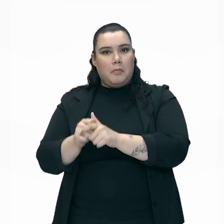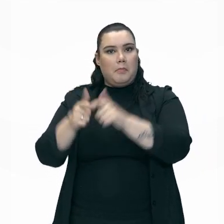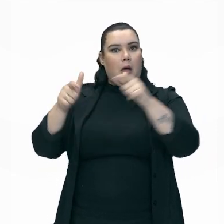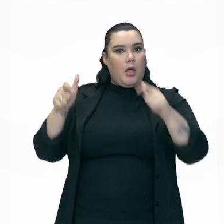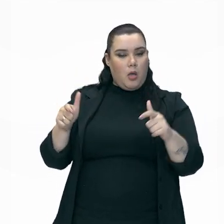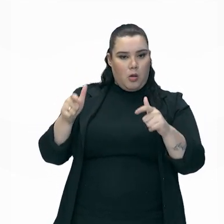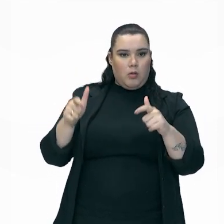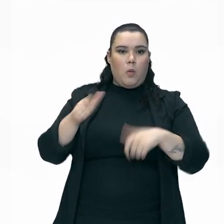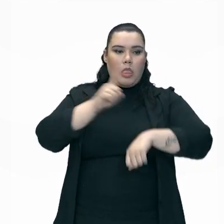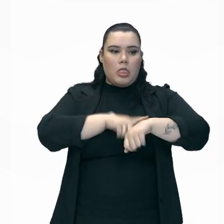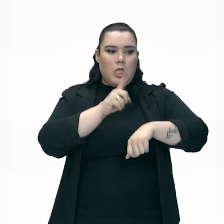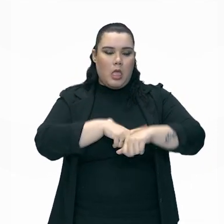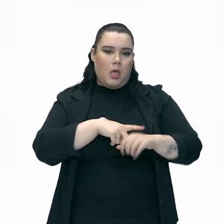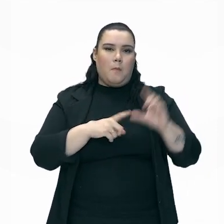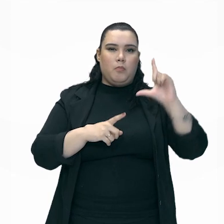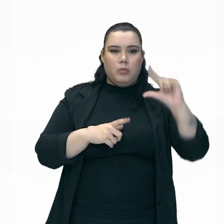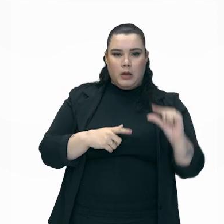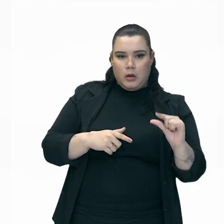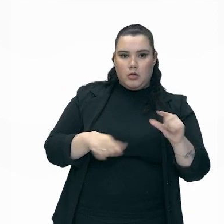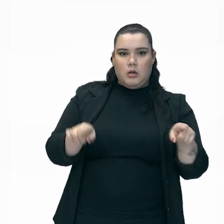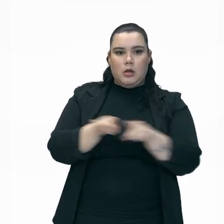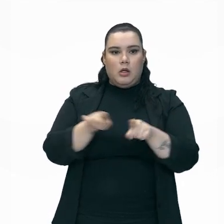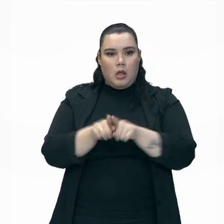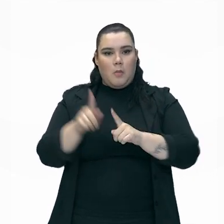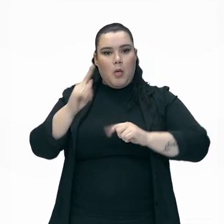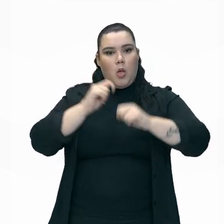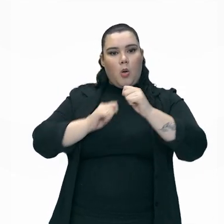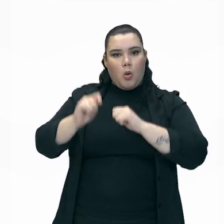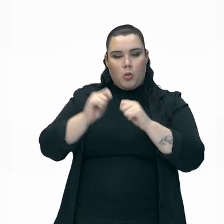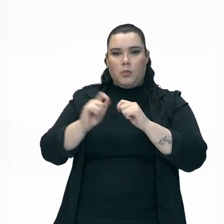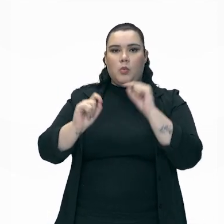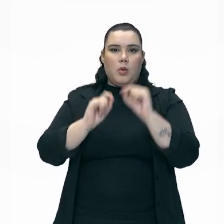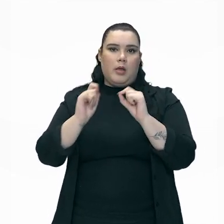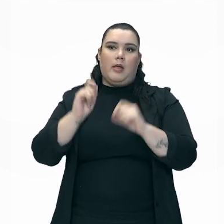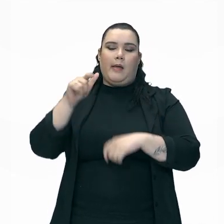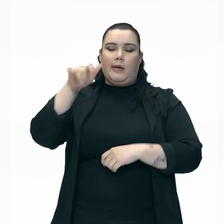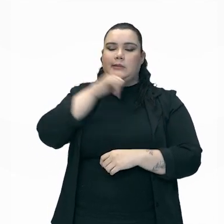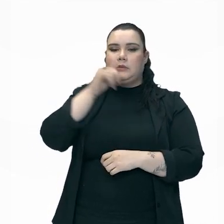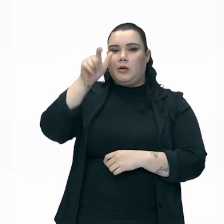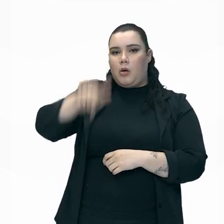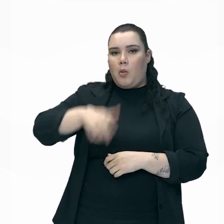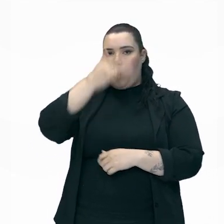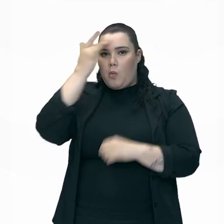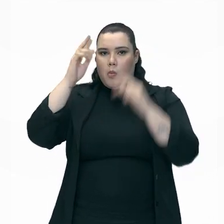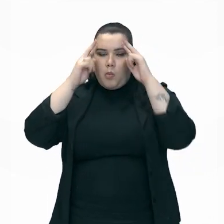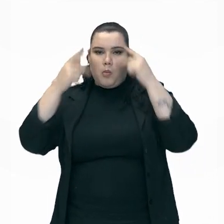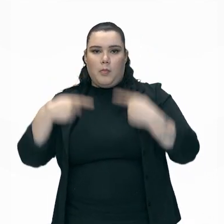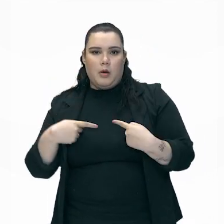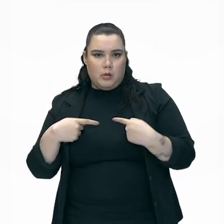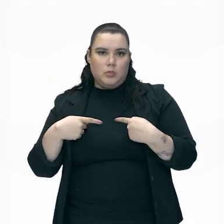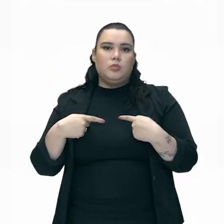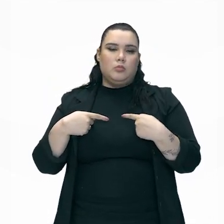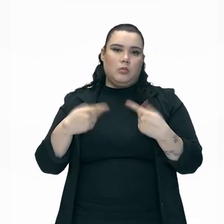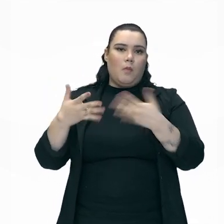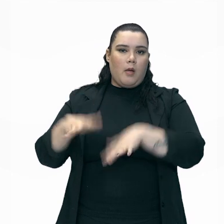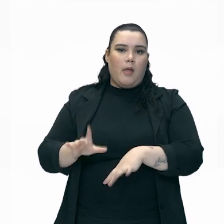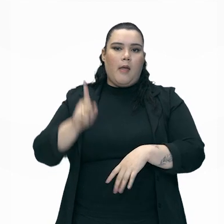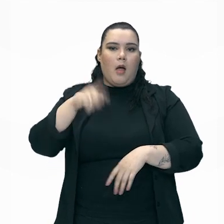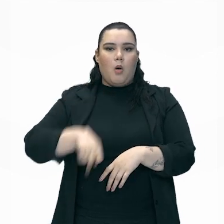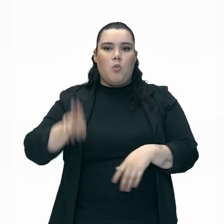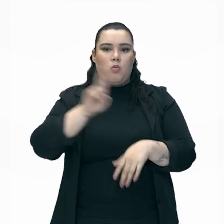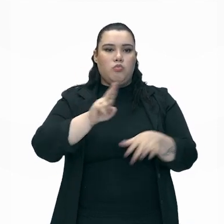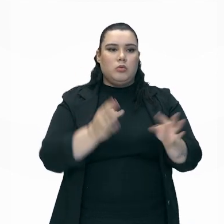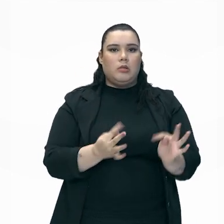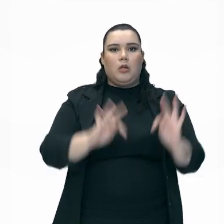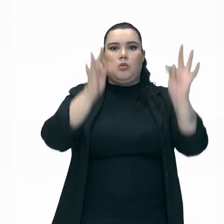em menos tempo e com o mínimo possível de trabalho humano. Quanto mais pessoas forem contratadas, é